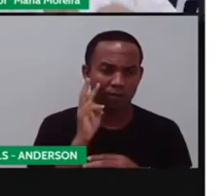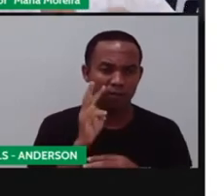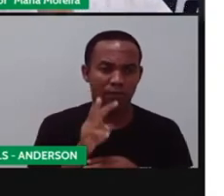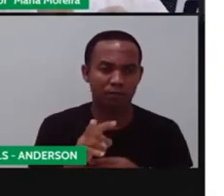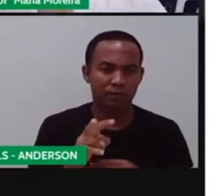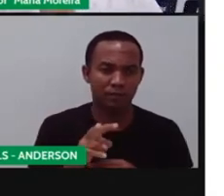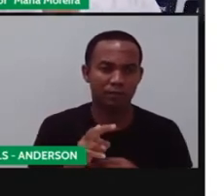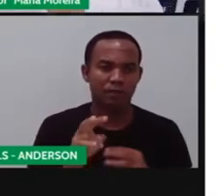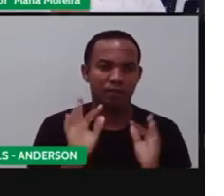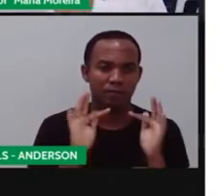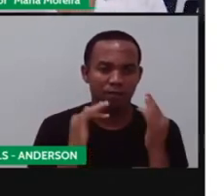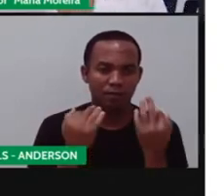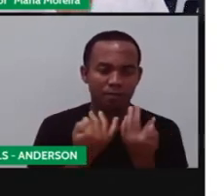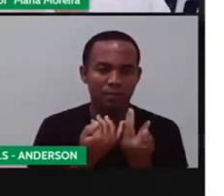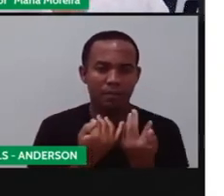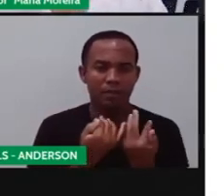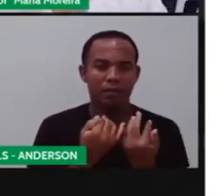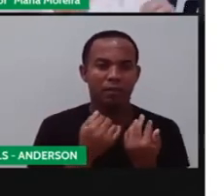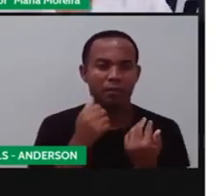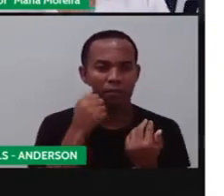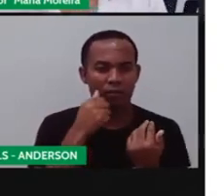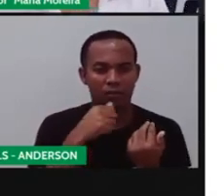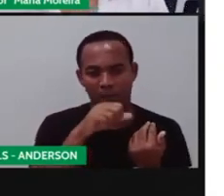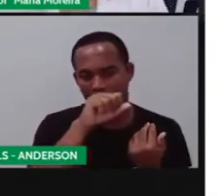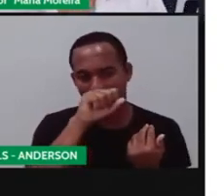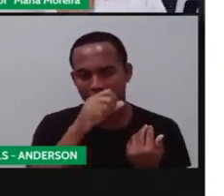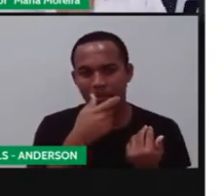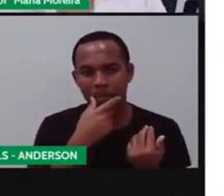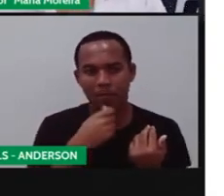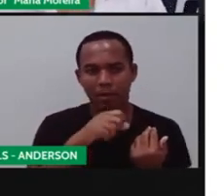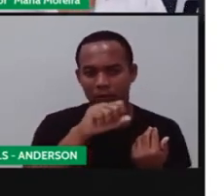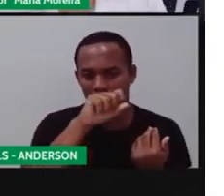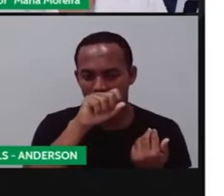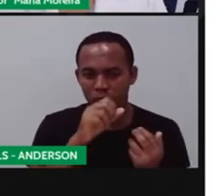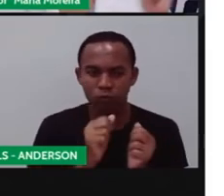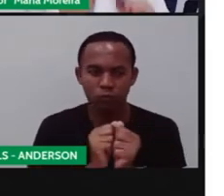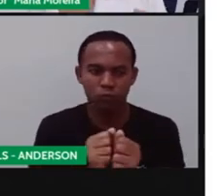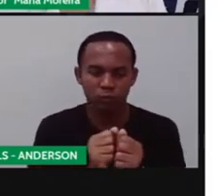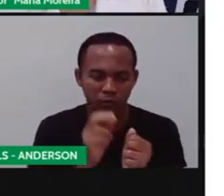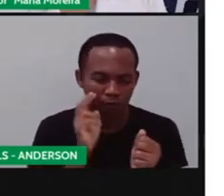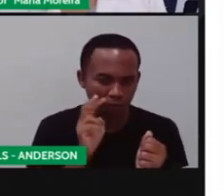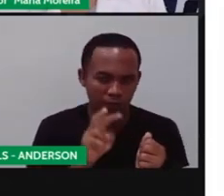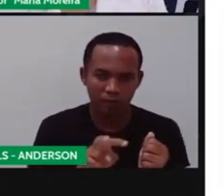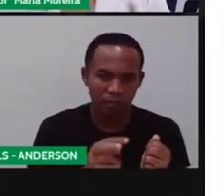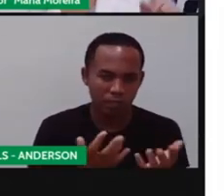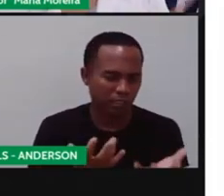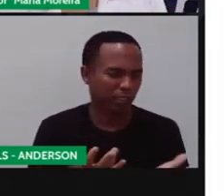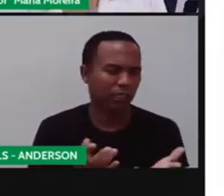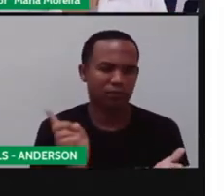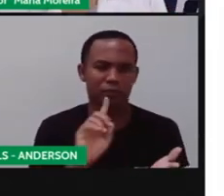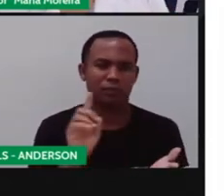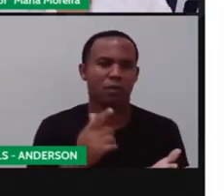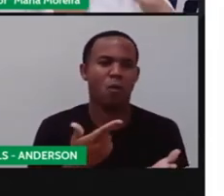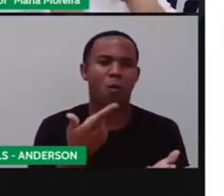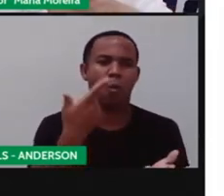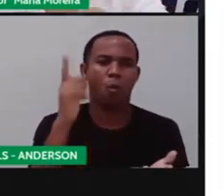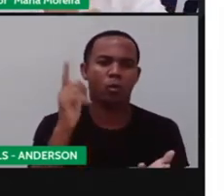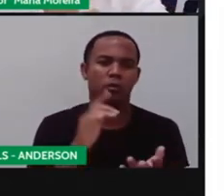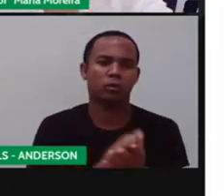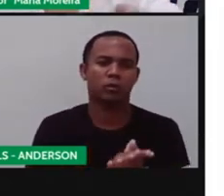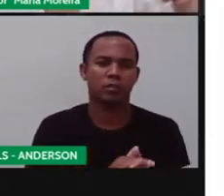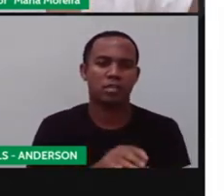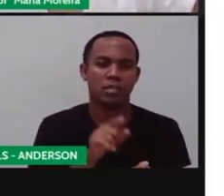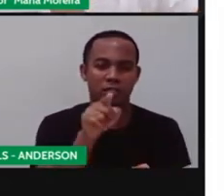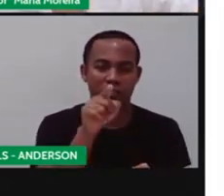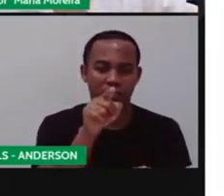só, o seu pai e a sua mãe saem de casa. Tá, vamos lá comprar essa boneca. Mas quando chega lá, não é essa que você quer. Você quer uma outra. Mas esse